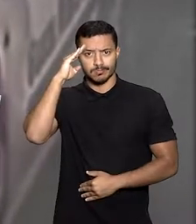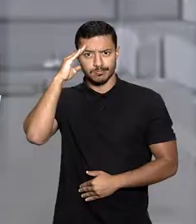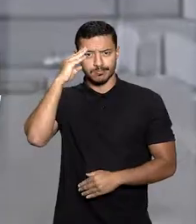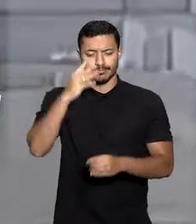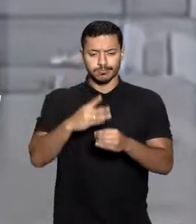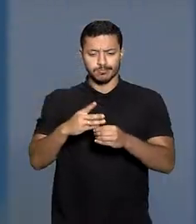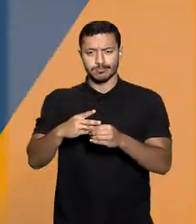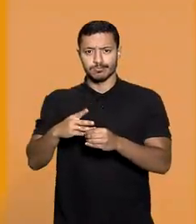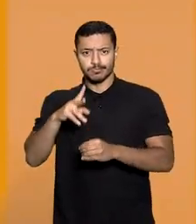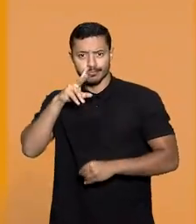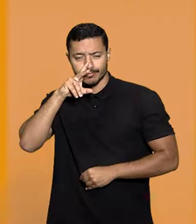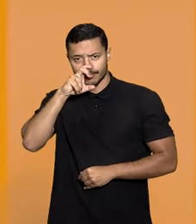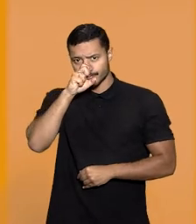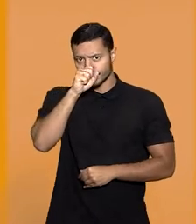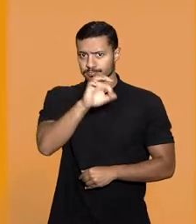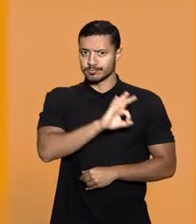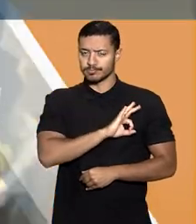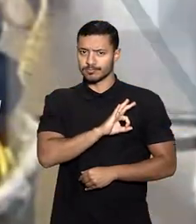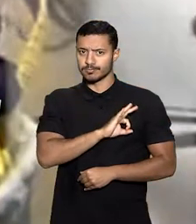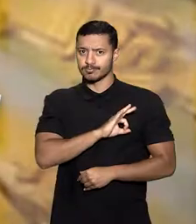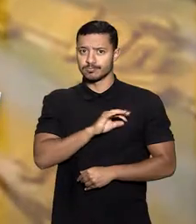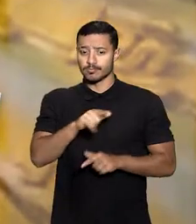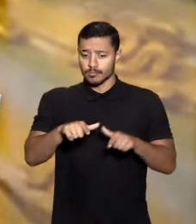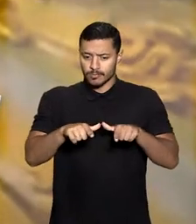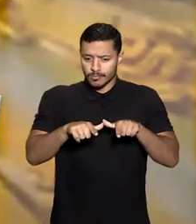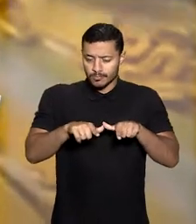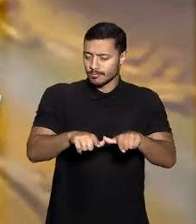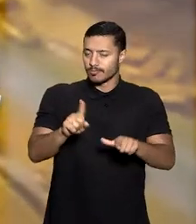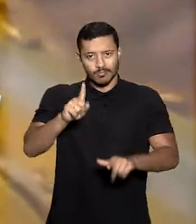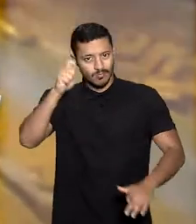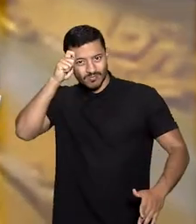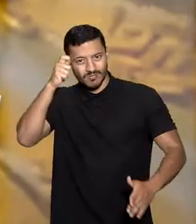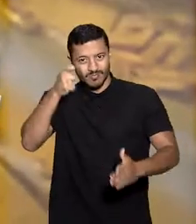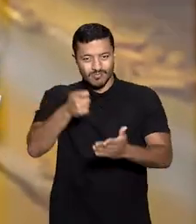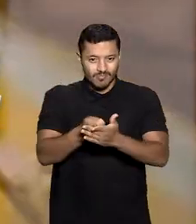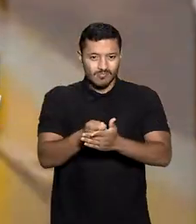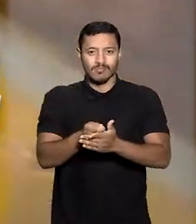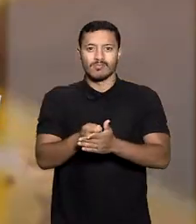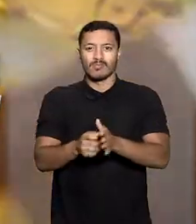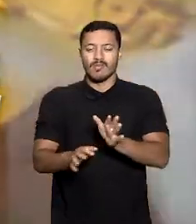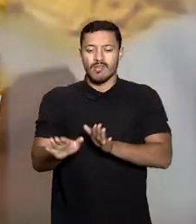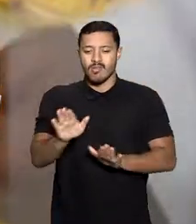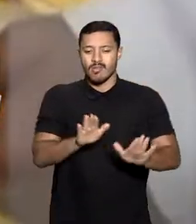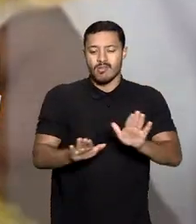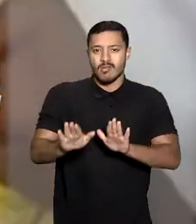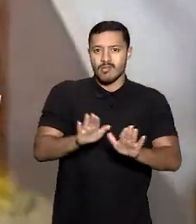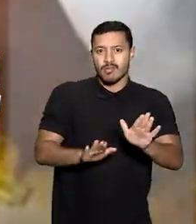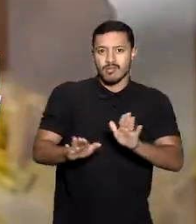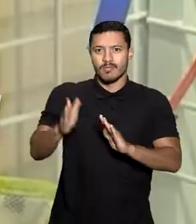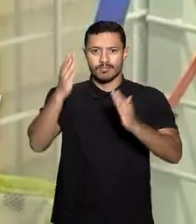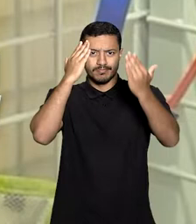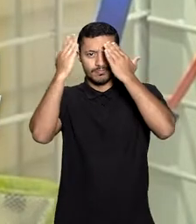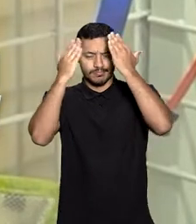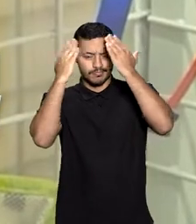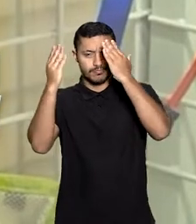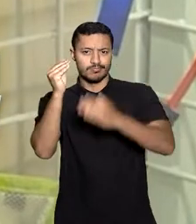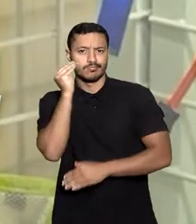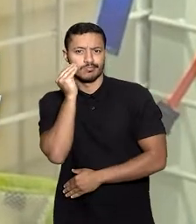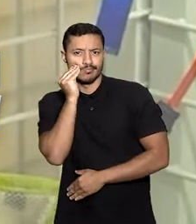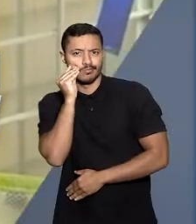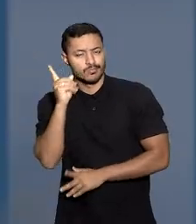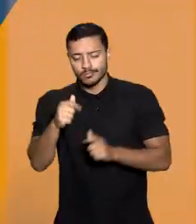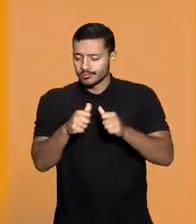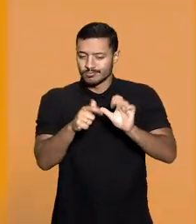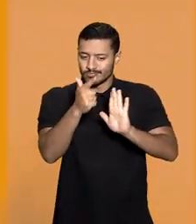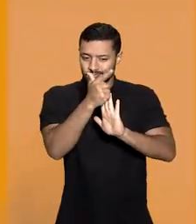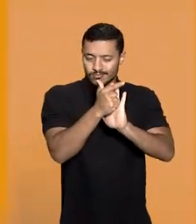policial e mais, planos de saúde não são obrigados a cobrir tratamentos fisioteráficos experimentais que